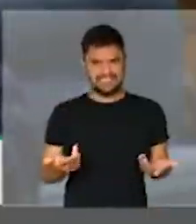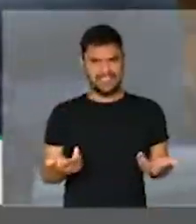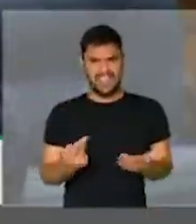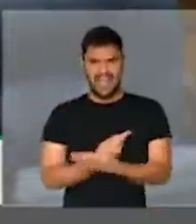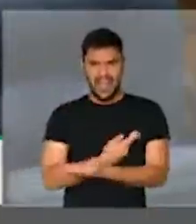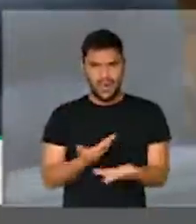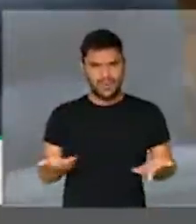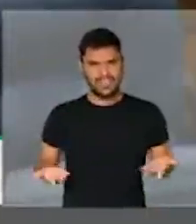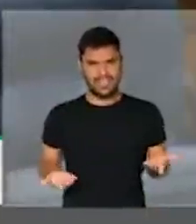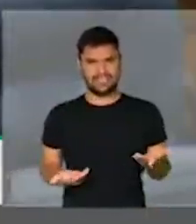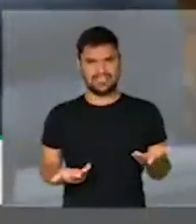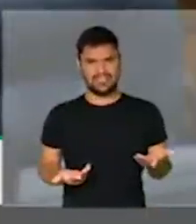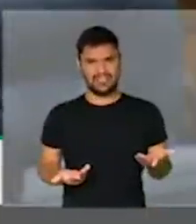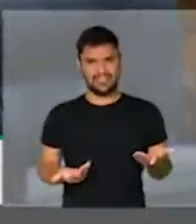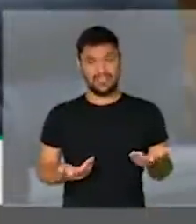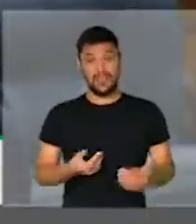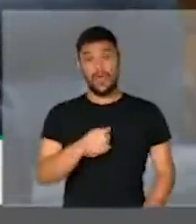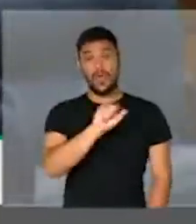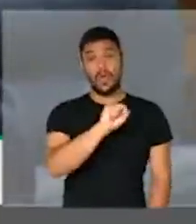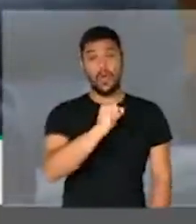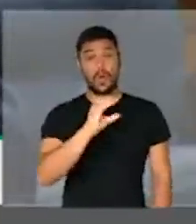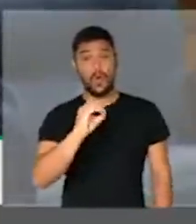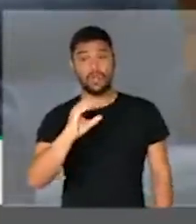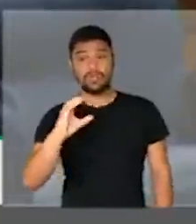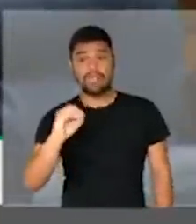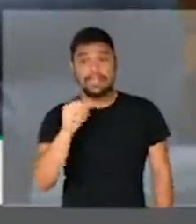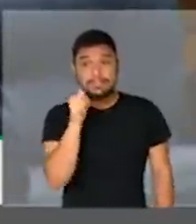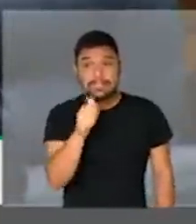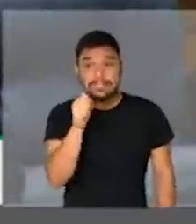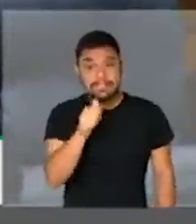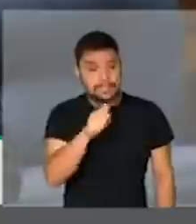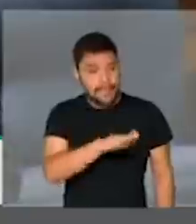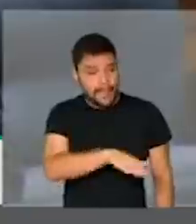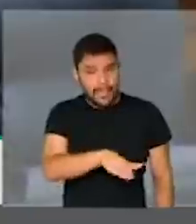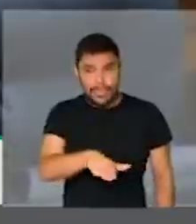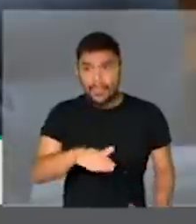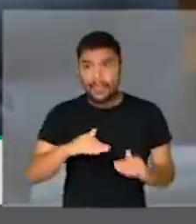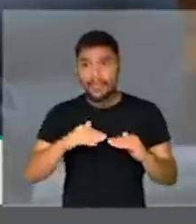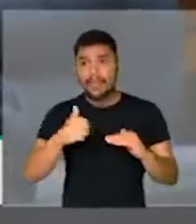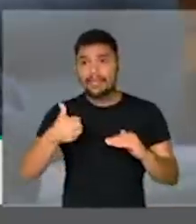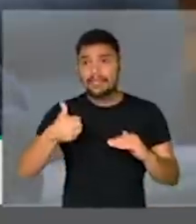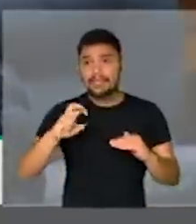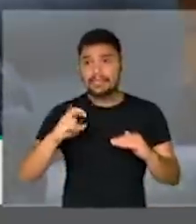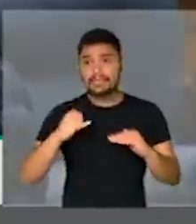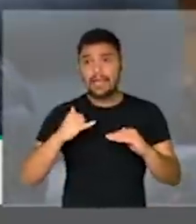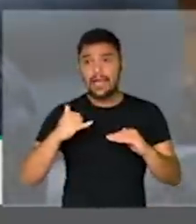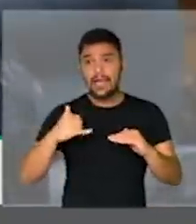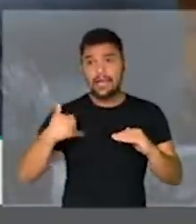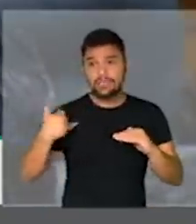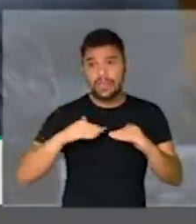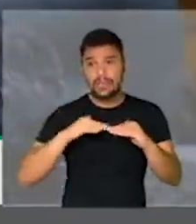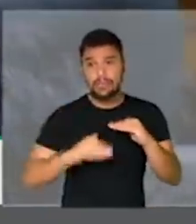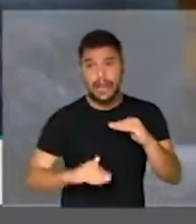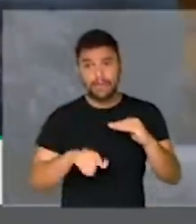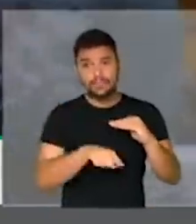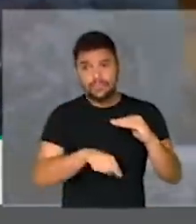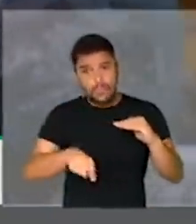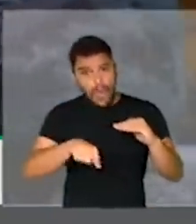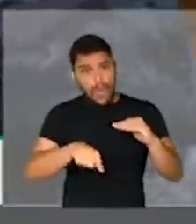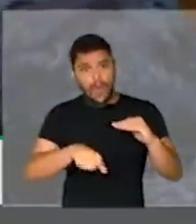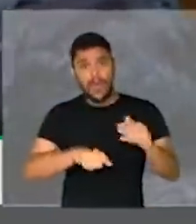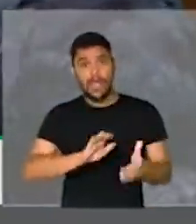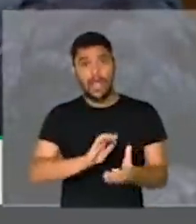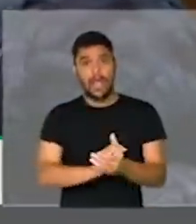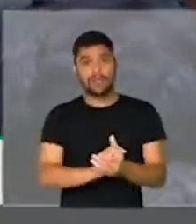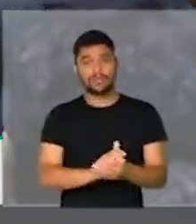enfrentar uma realidade de mais de 800 meninas com menos de 15 anos de idade que contraíram